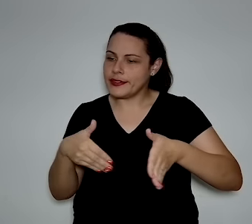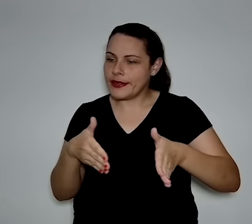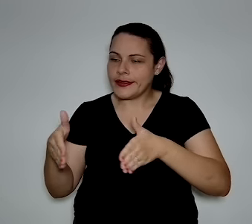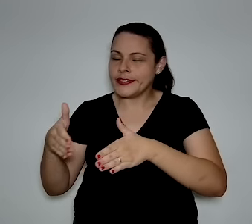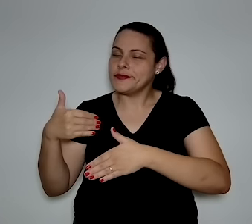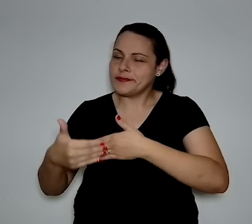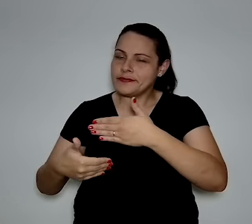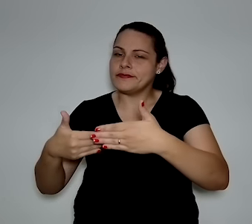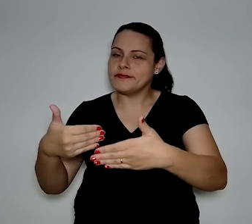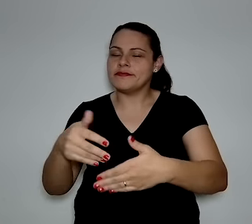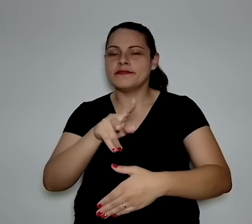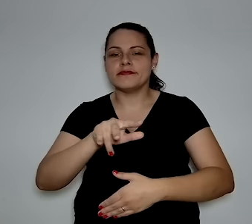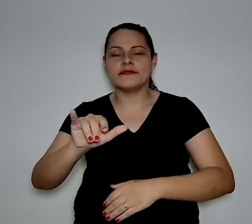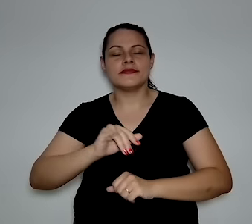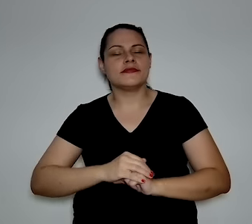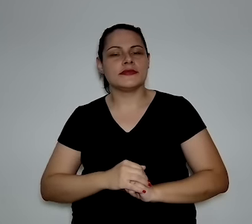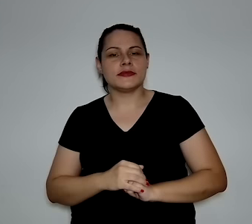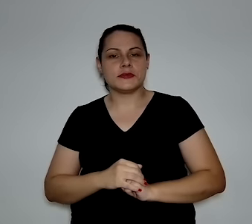trajetória.